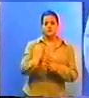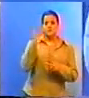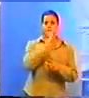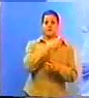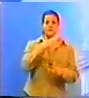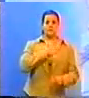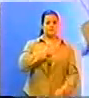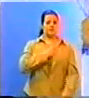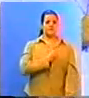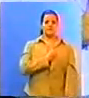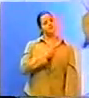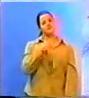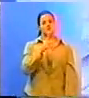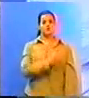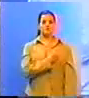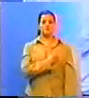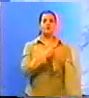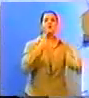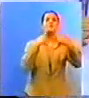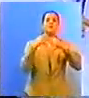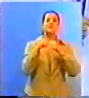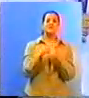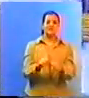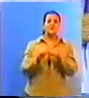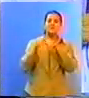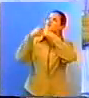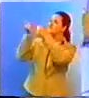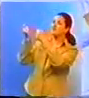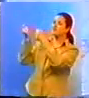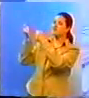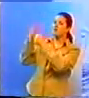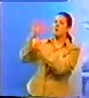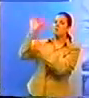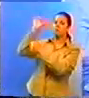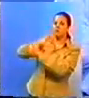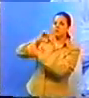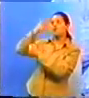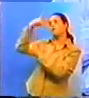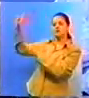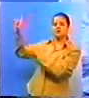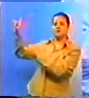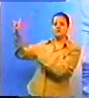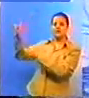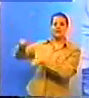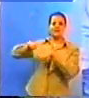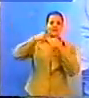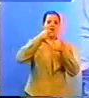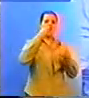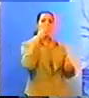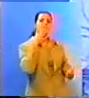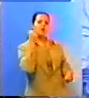nós damos o pior para Deus, nós damos restos para Deus o melhor do nosso dinheiro vai para quem?